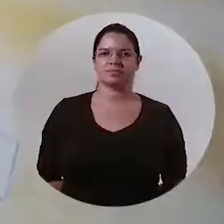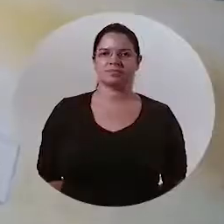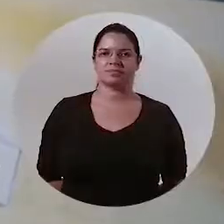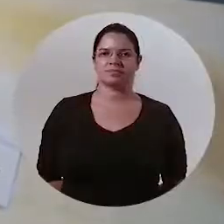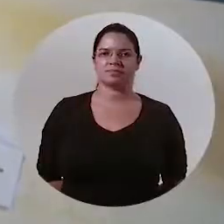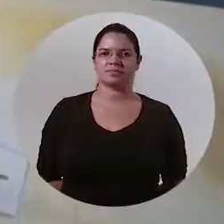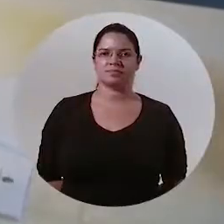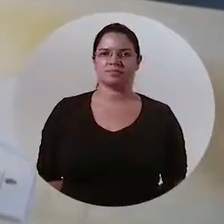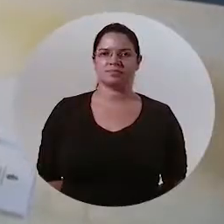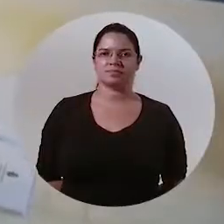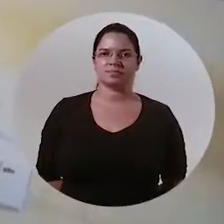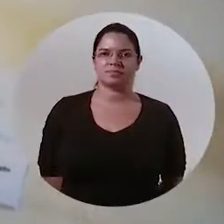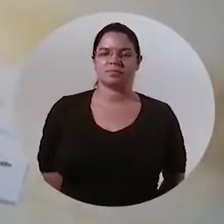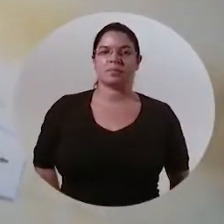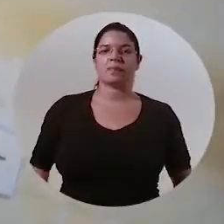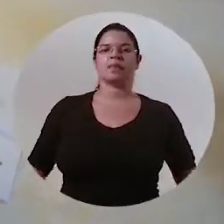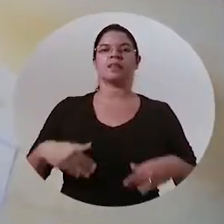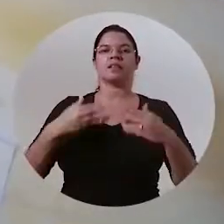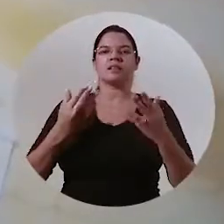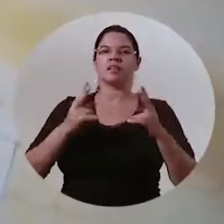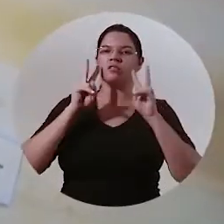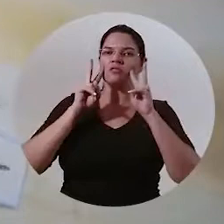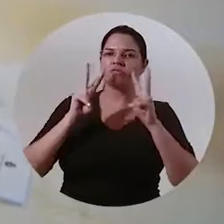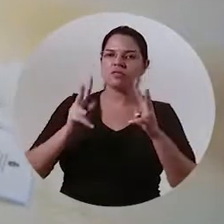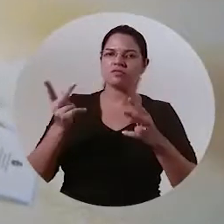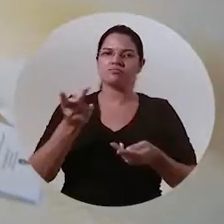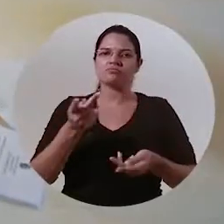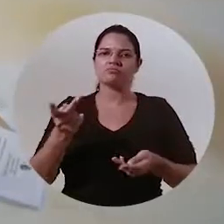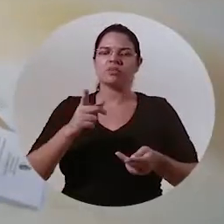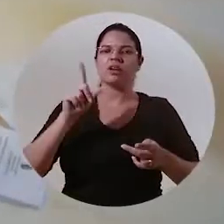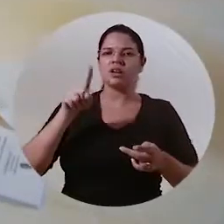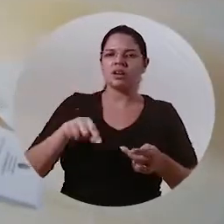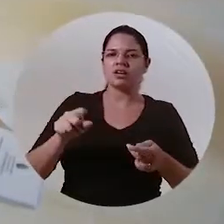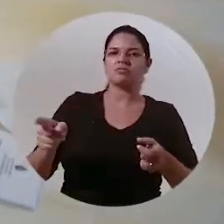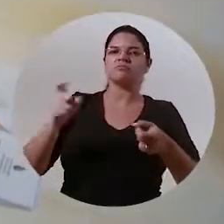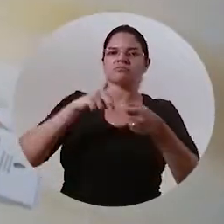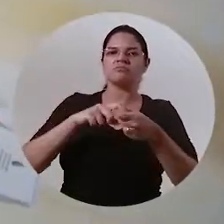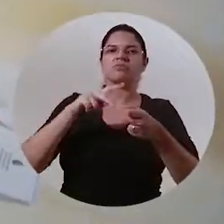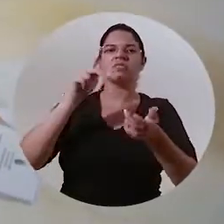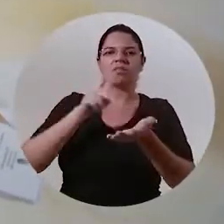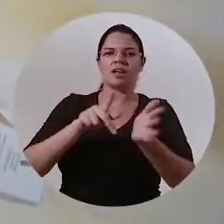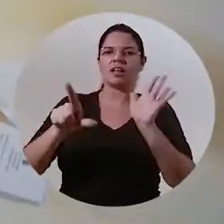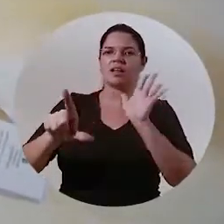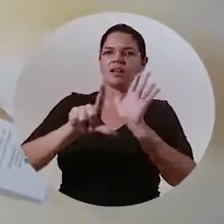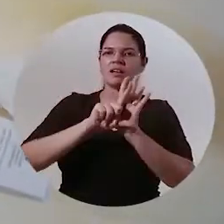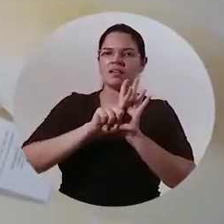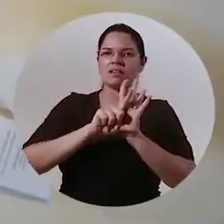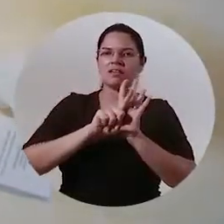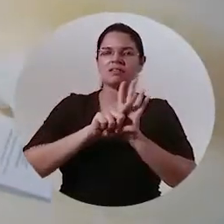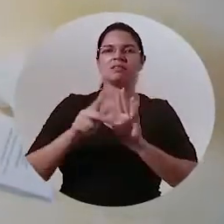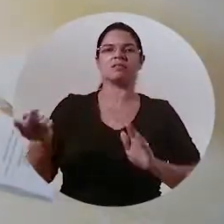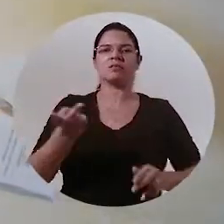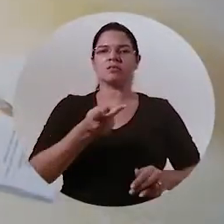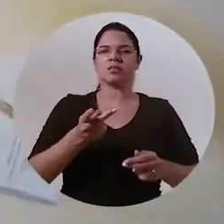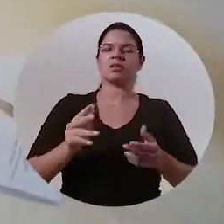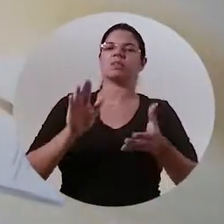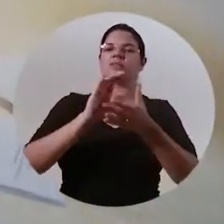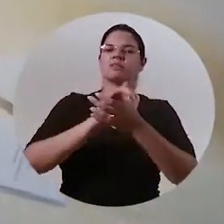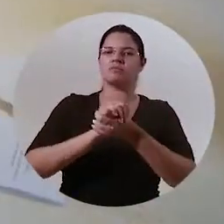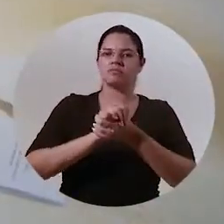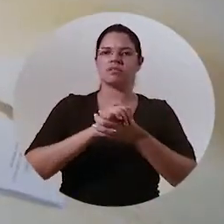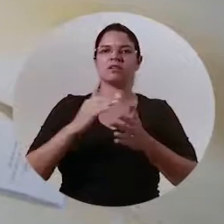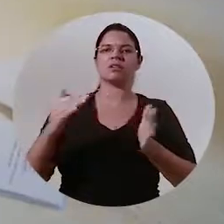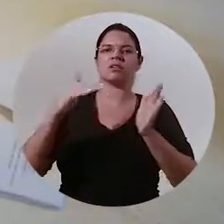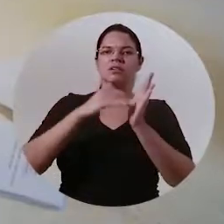então vocês viram que houve um ato formal legitimado por lei que vai desde o artigo 1521 até